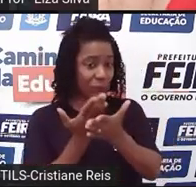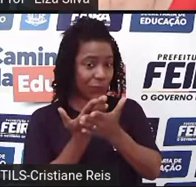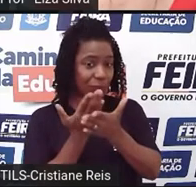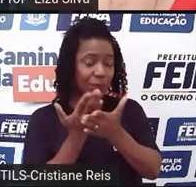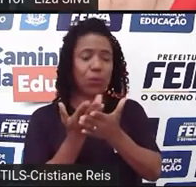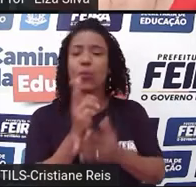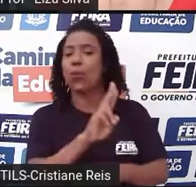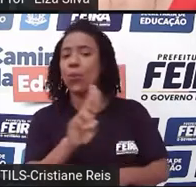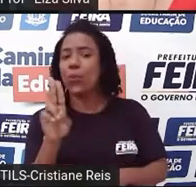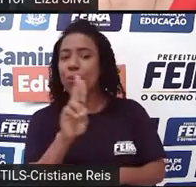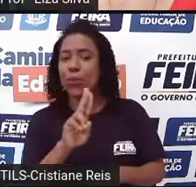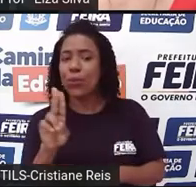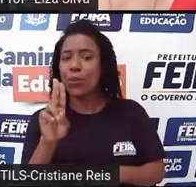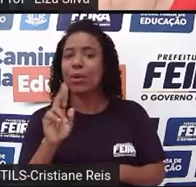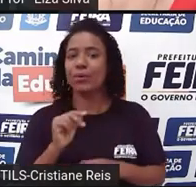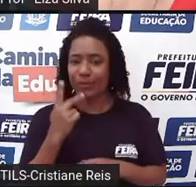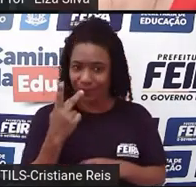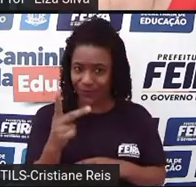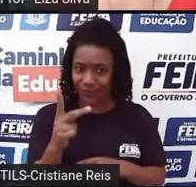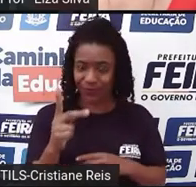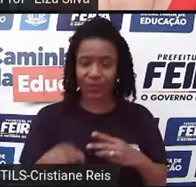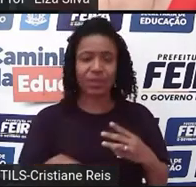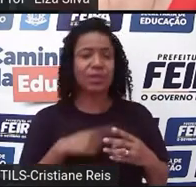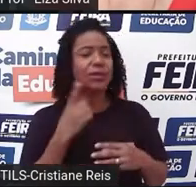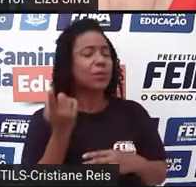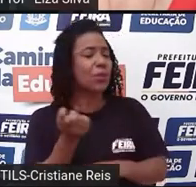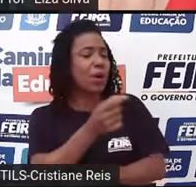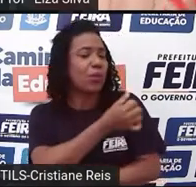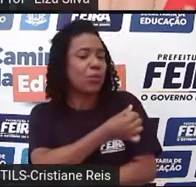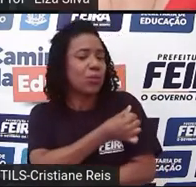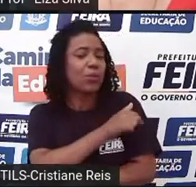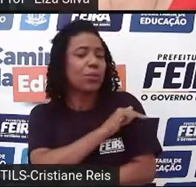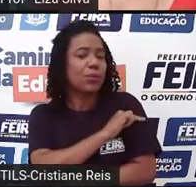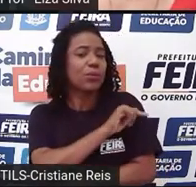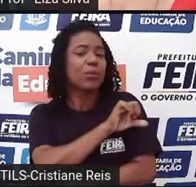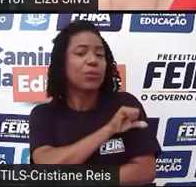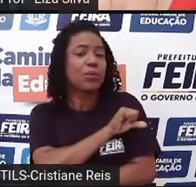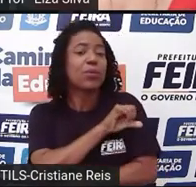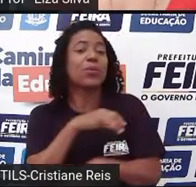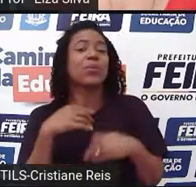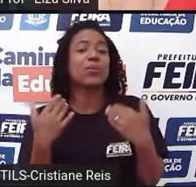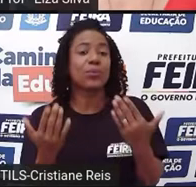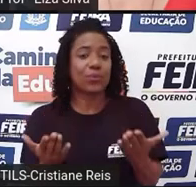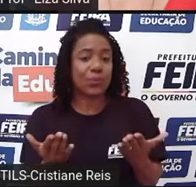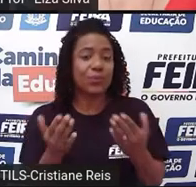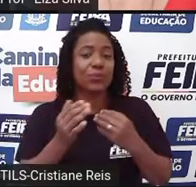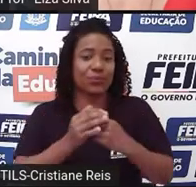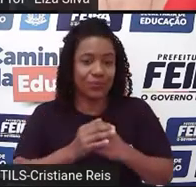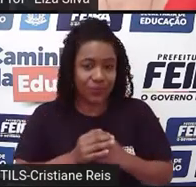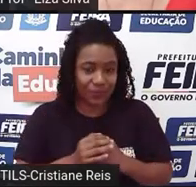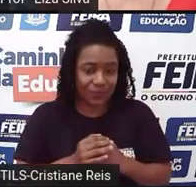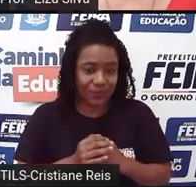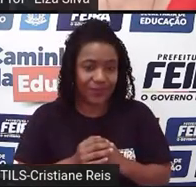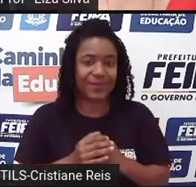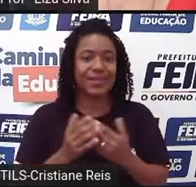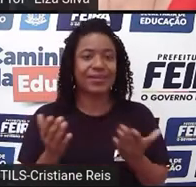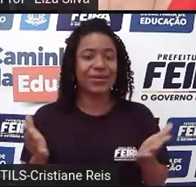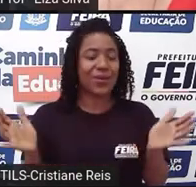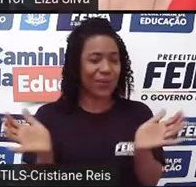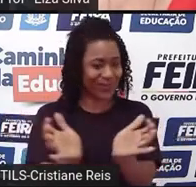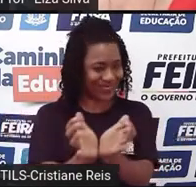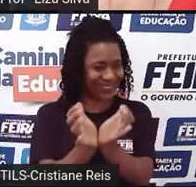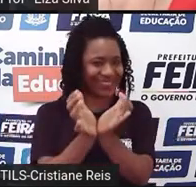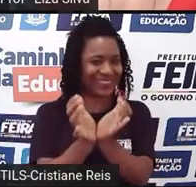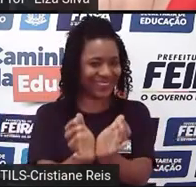vocês, grade, a série que vocês estudam, e esta aula de hoje é dedicada aos estudantes do